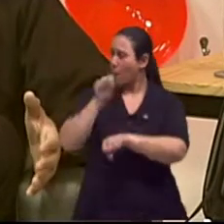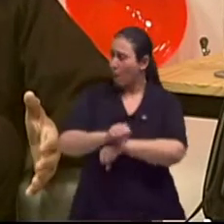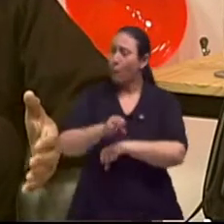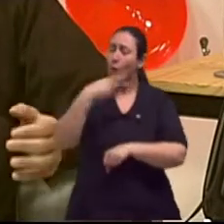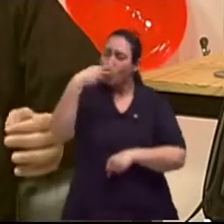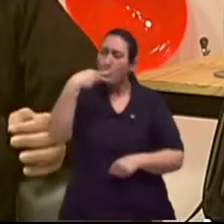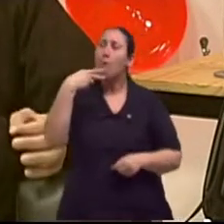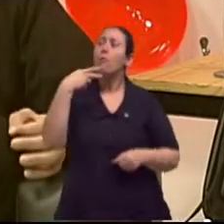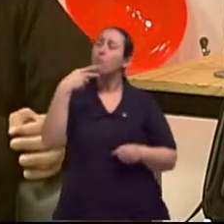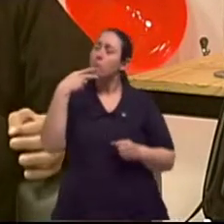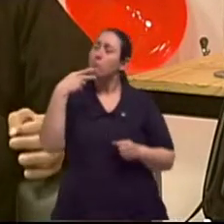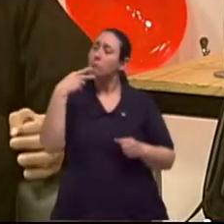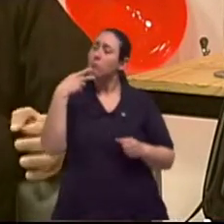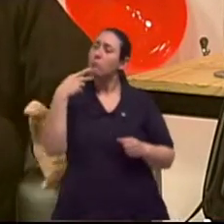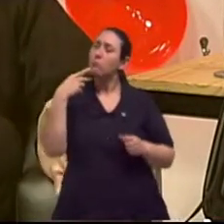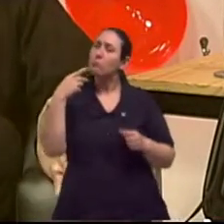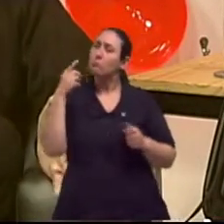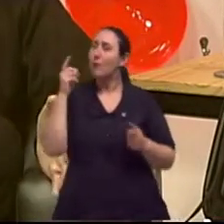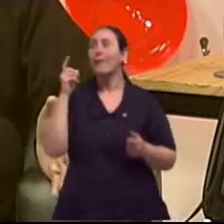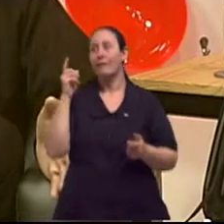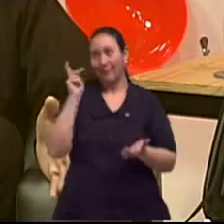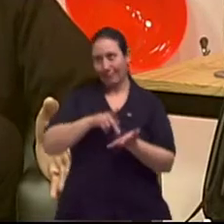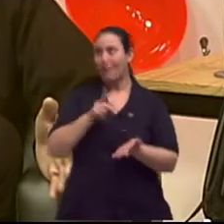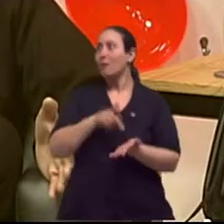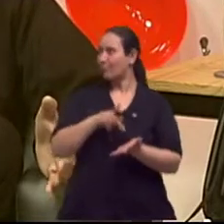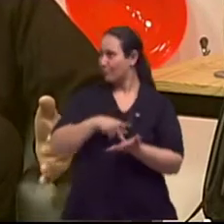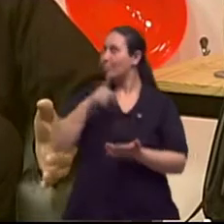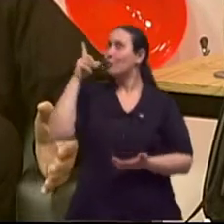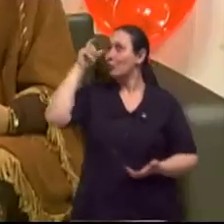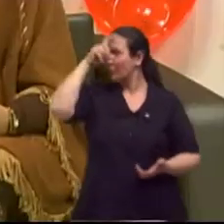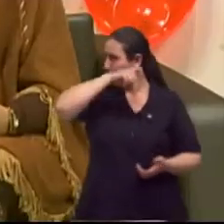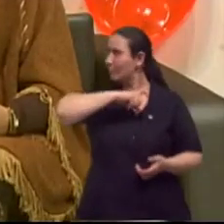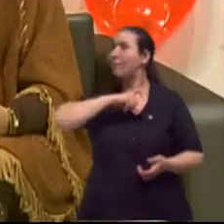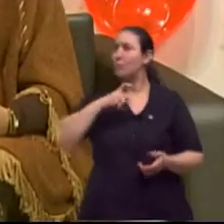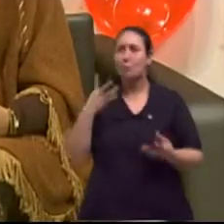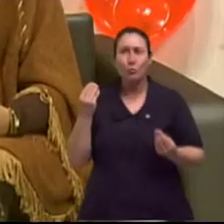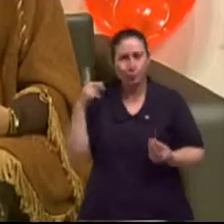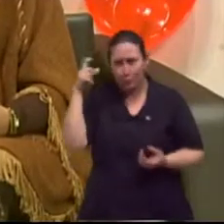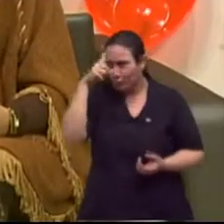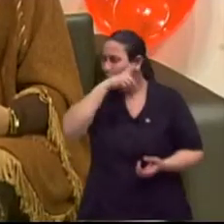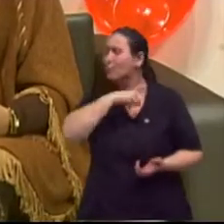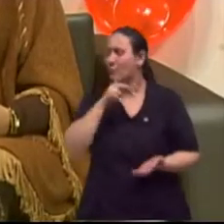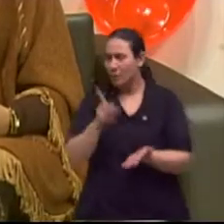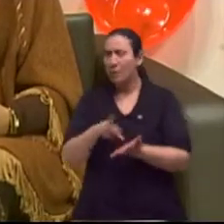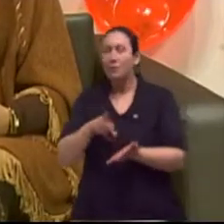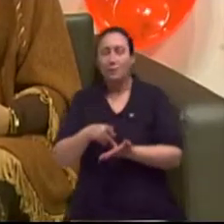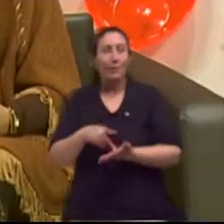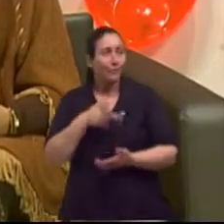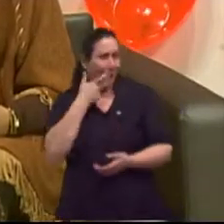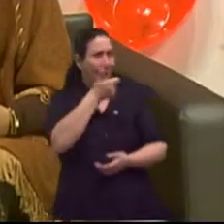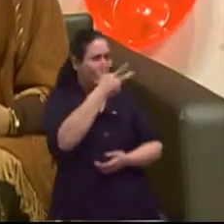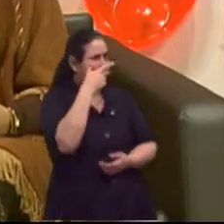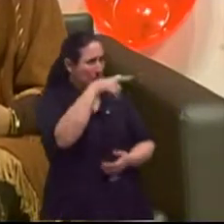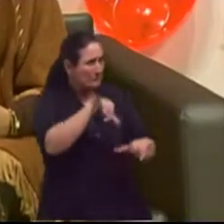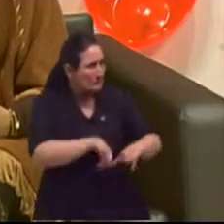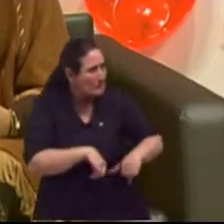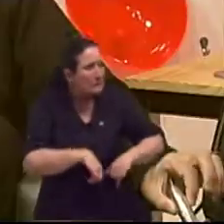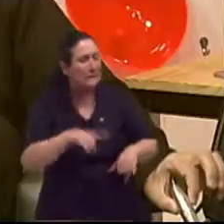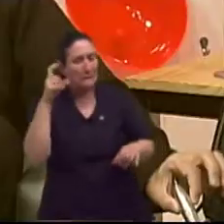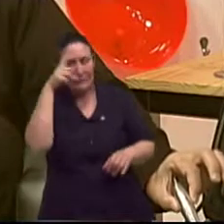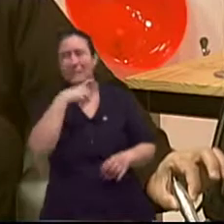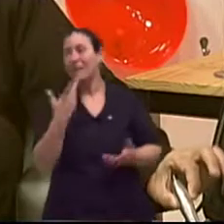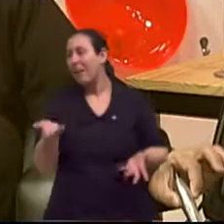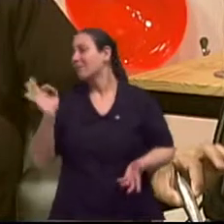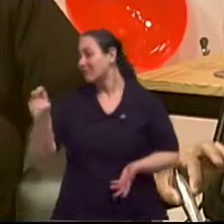Foi um... Foi terrível, vamos dizer assim. Foi muito difícil. Popularmente, assim, foi quase um parto ter que parar de fumar.